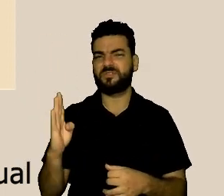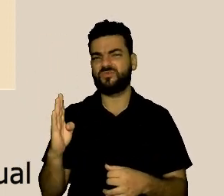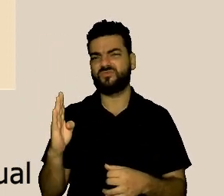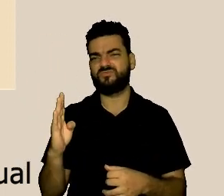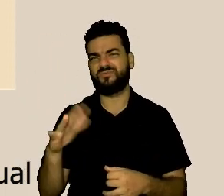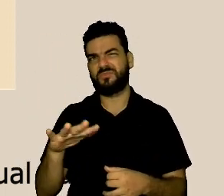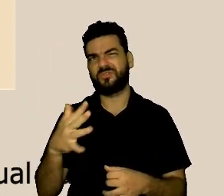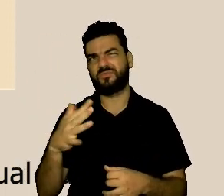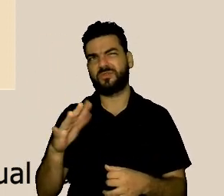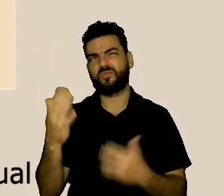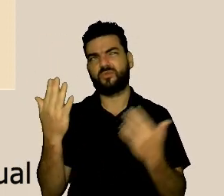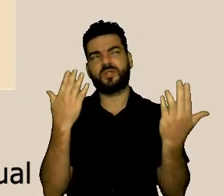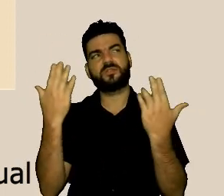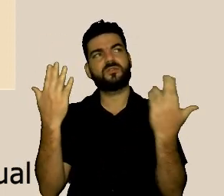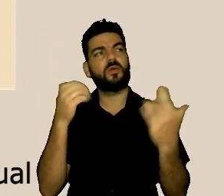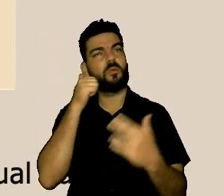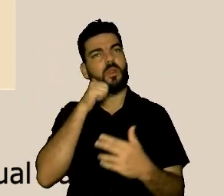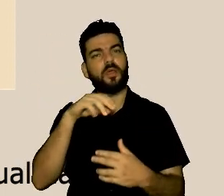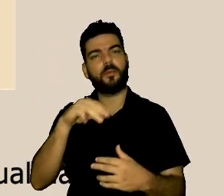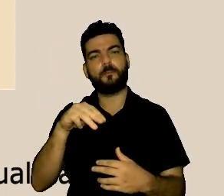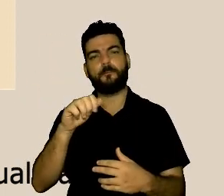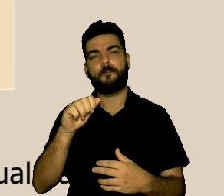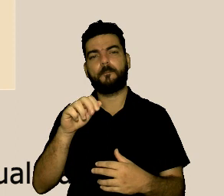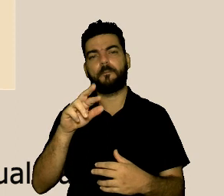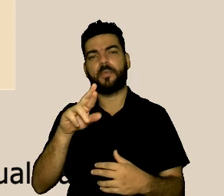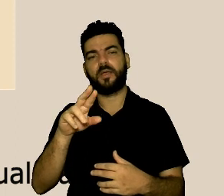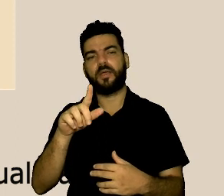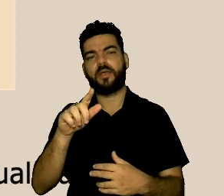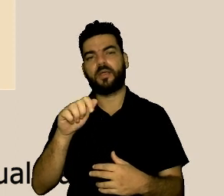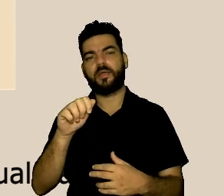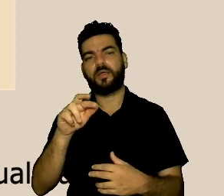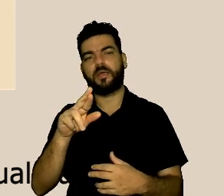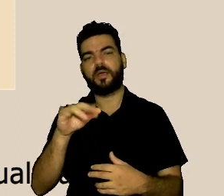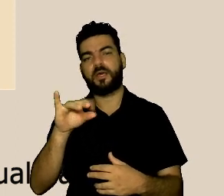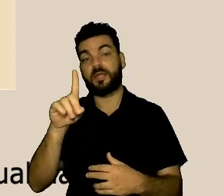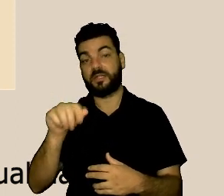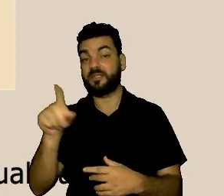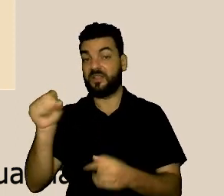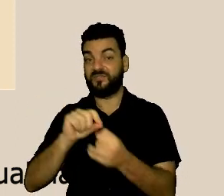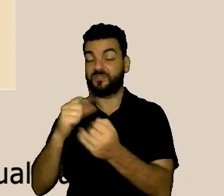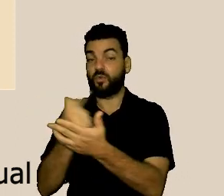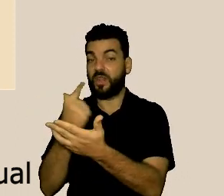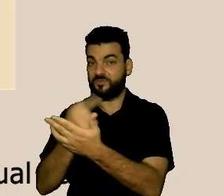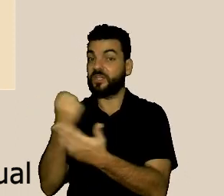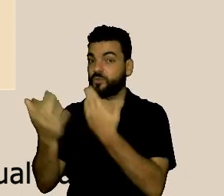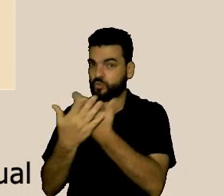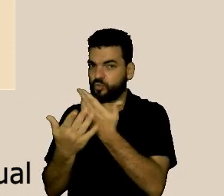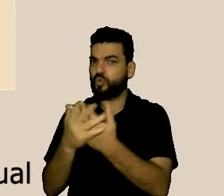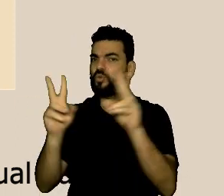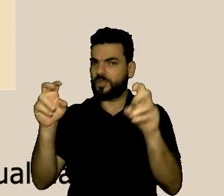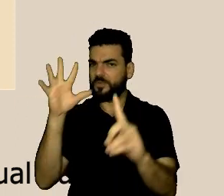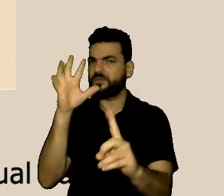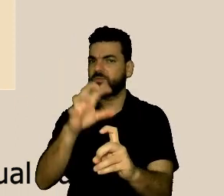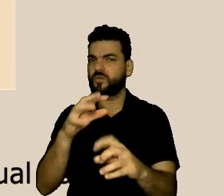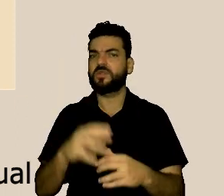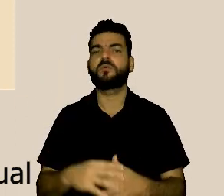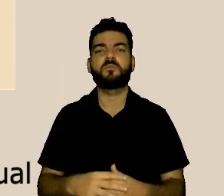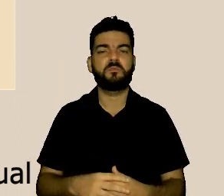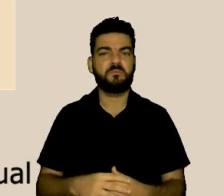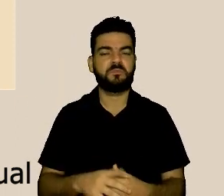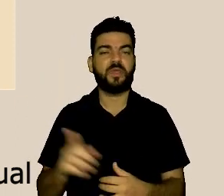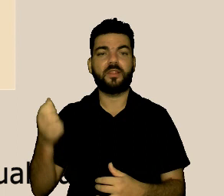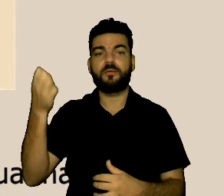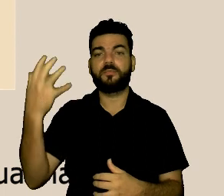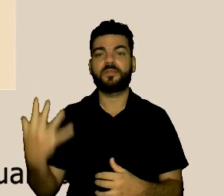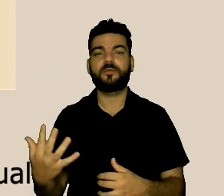representação a doutora Margarida, ela escreveu um livro, ela foi uma estudiosa, ela tem